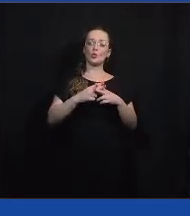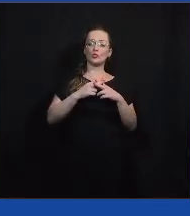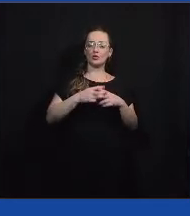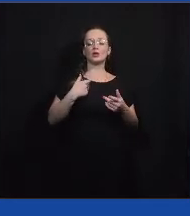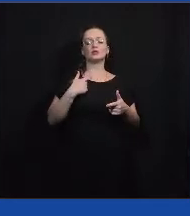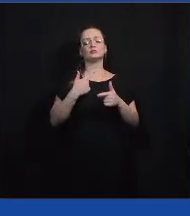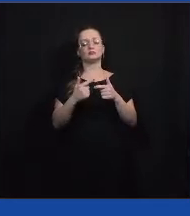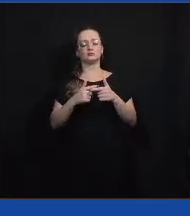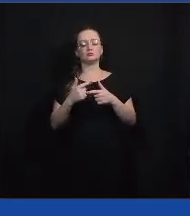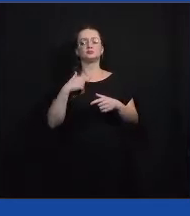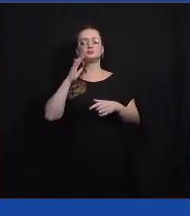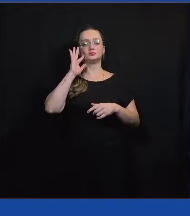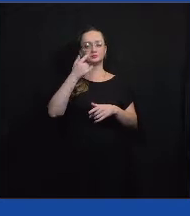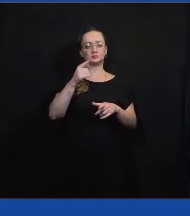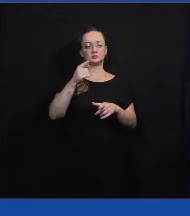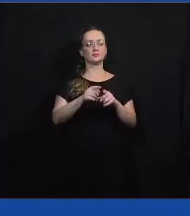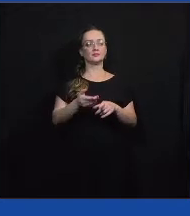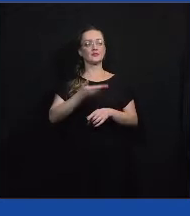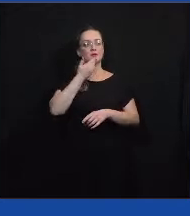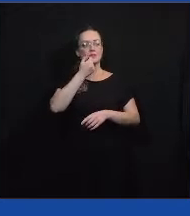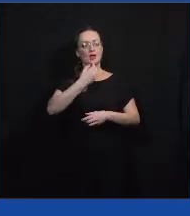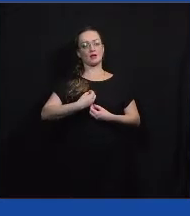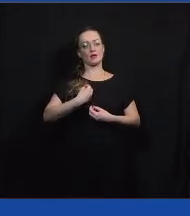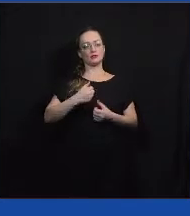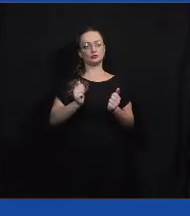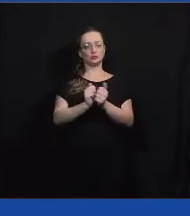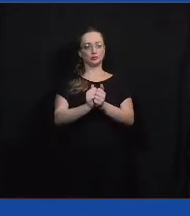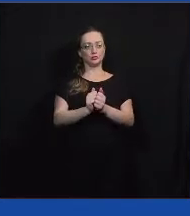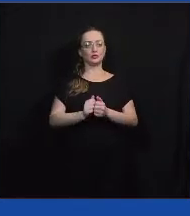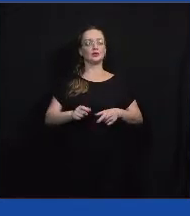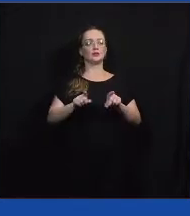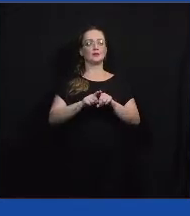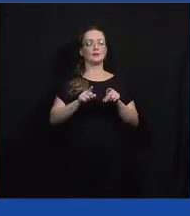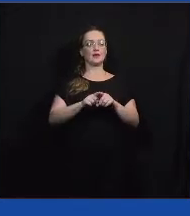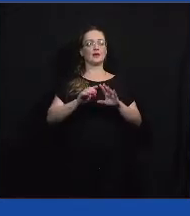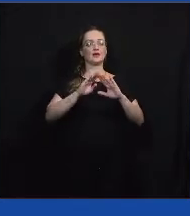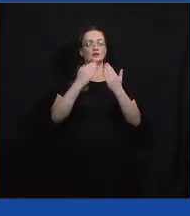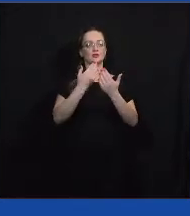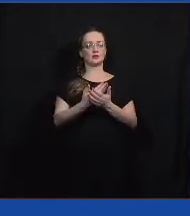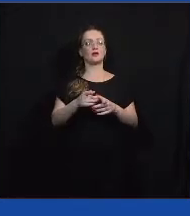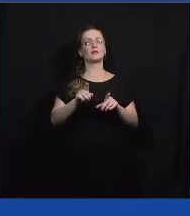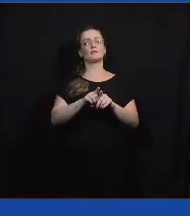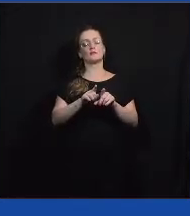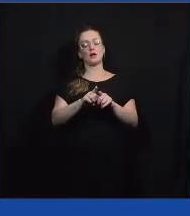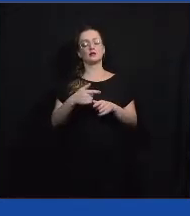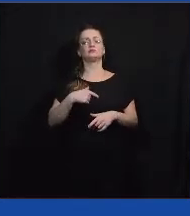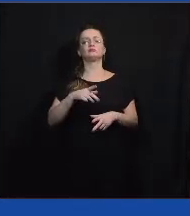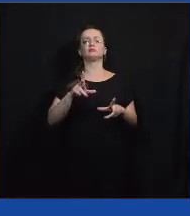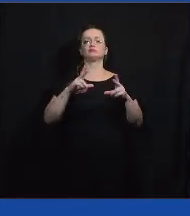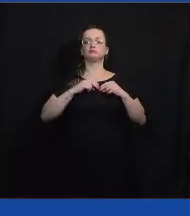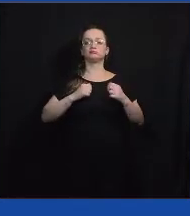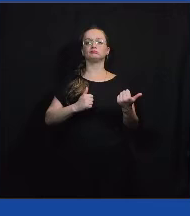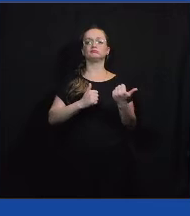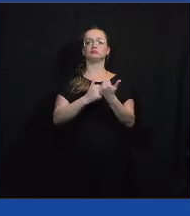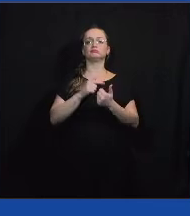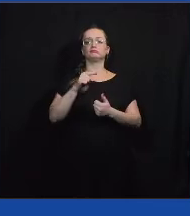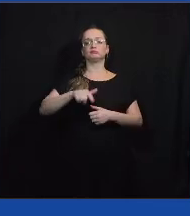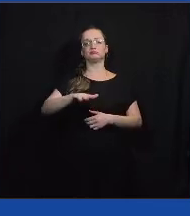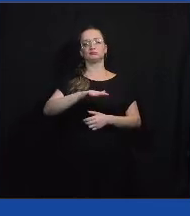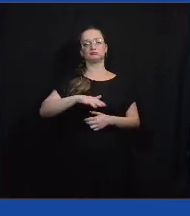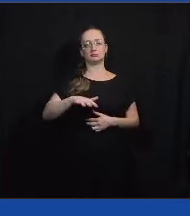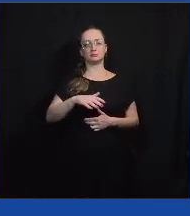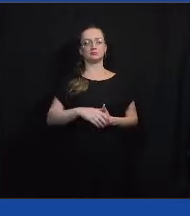situações de melhoria de convivência, e com certeza as escolas também merecem todo o seu apoio nessa questão